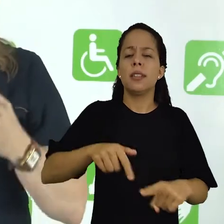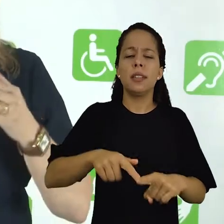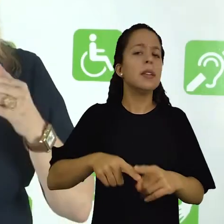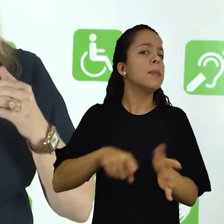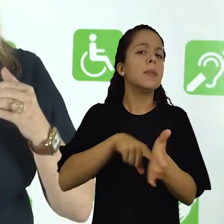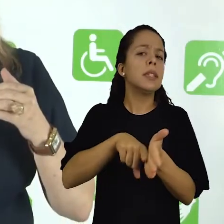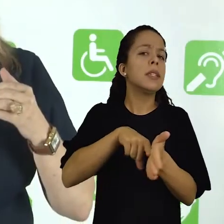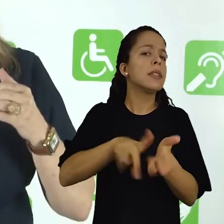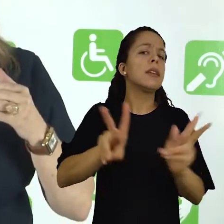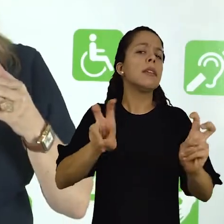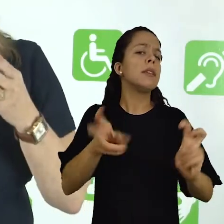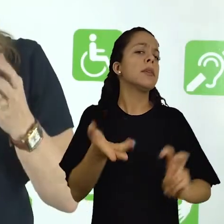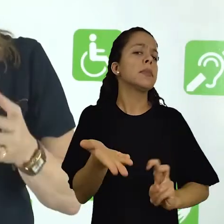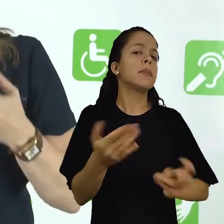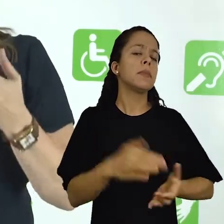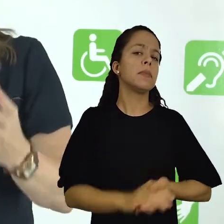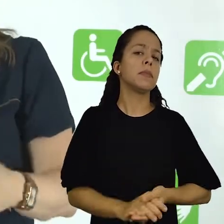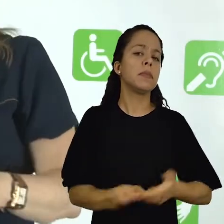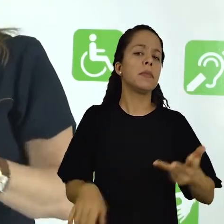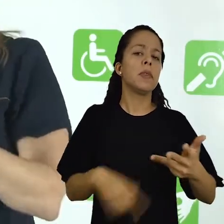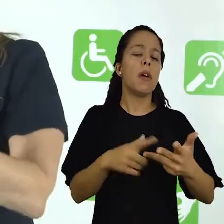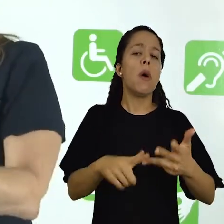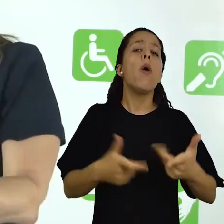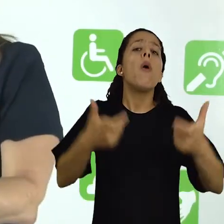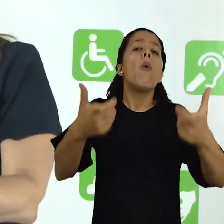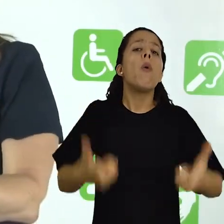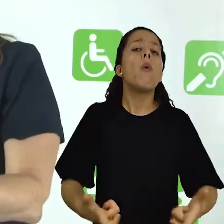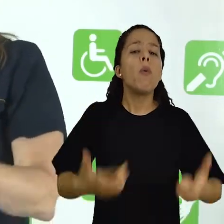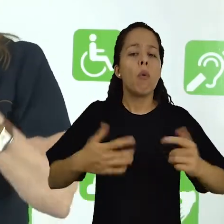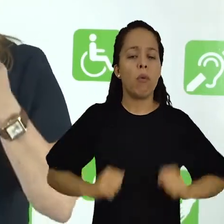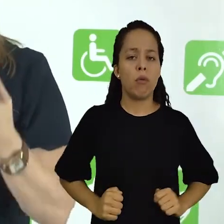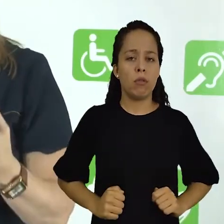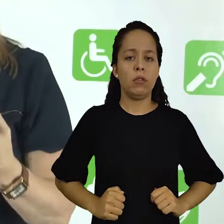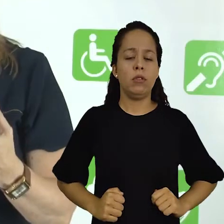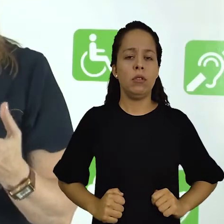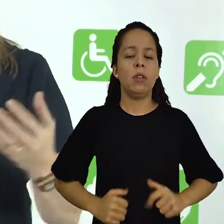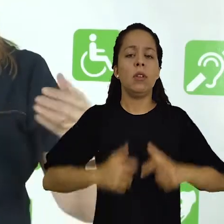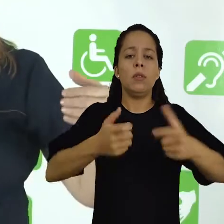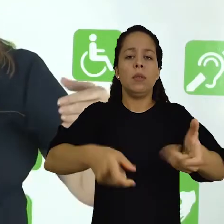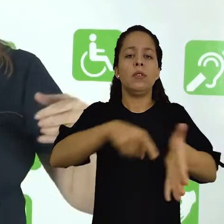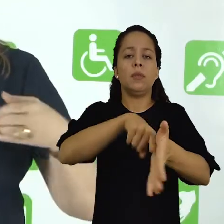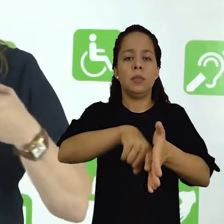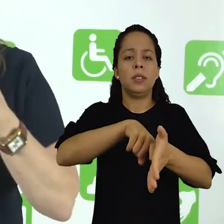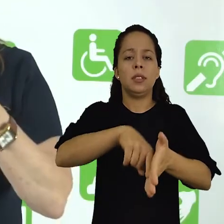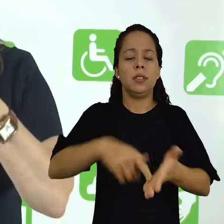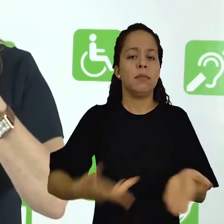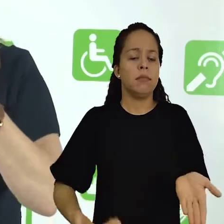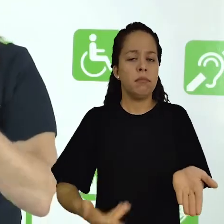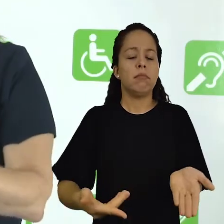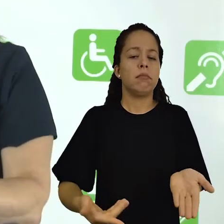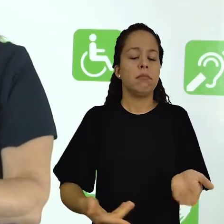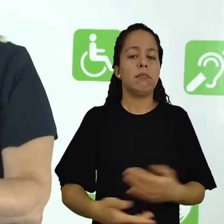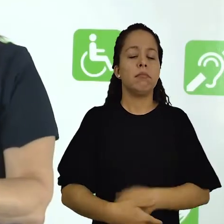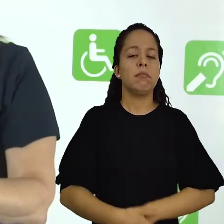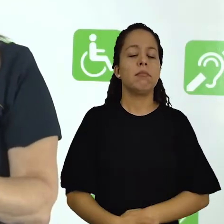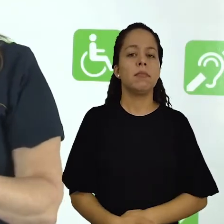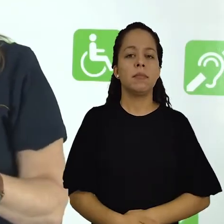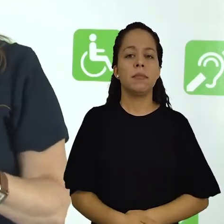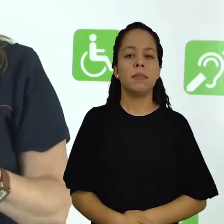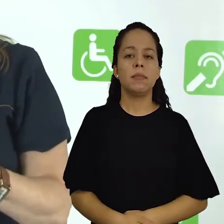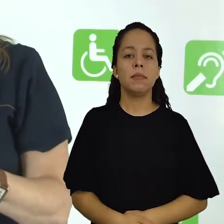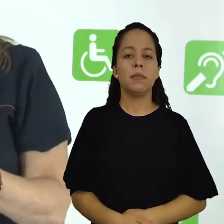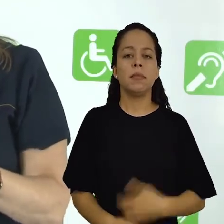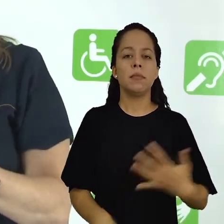que pesquisar este assunto? Onde, em qual local